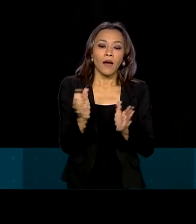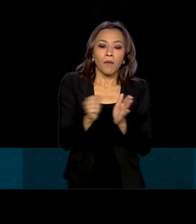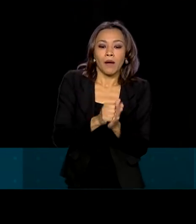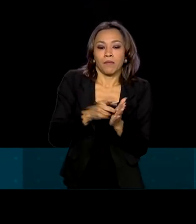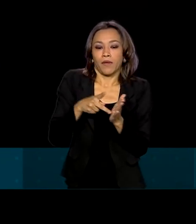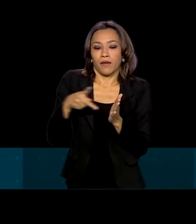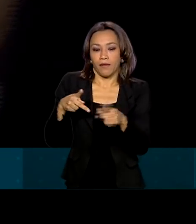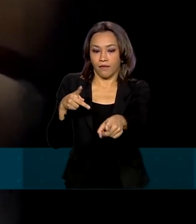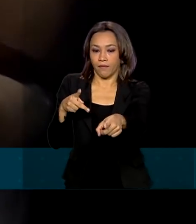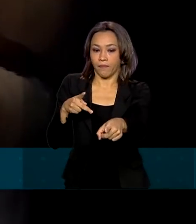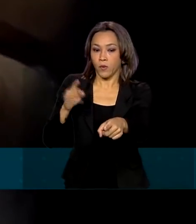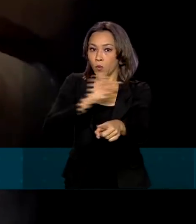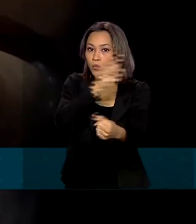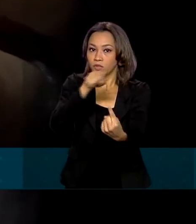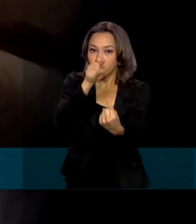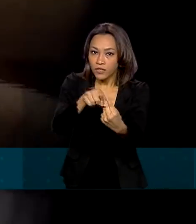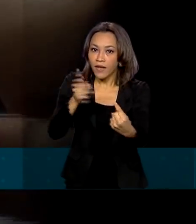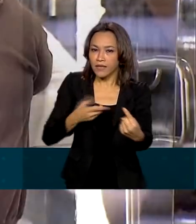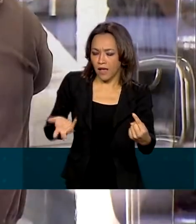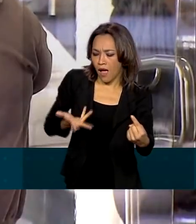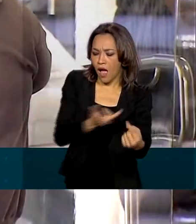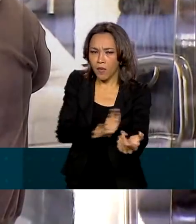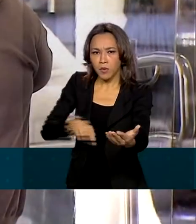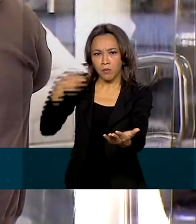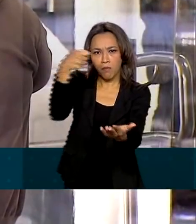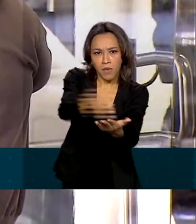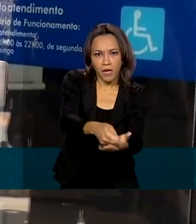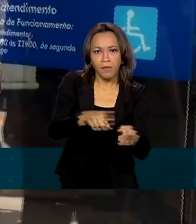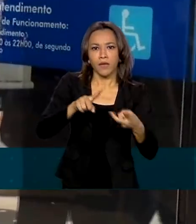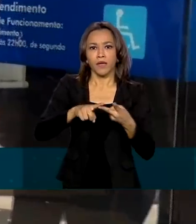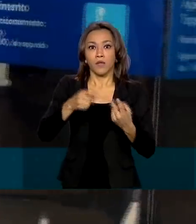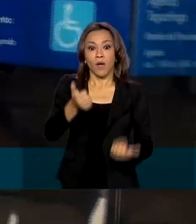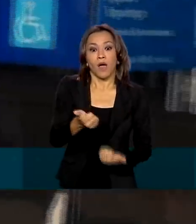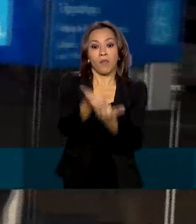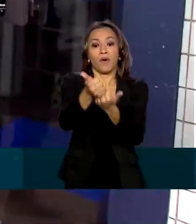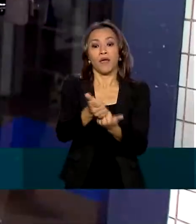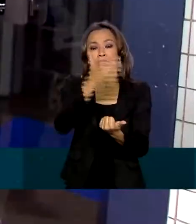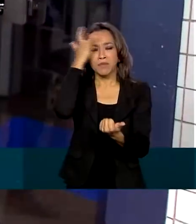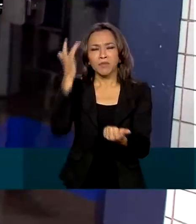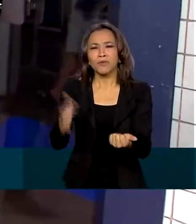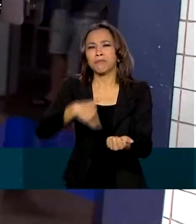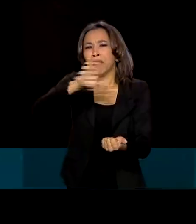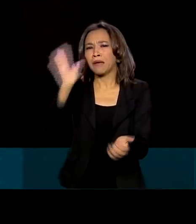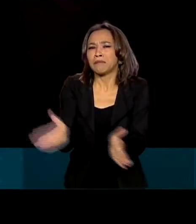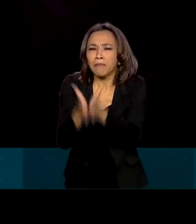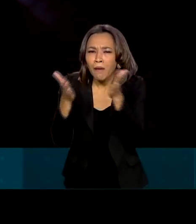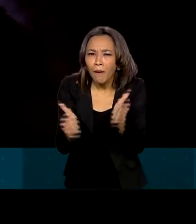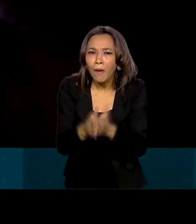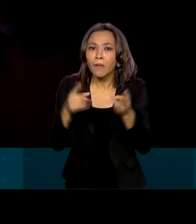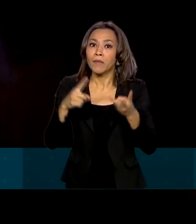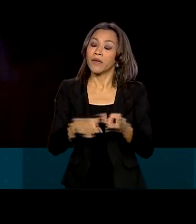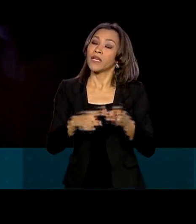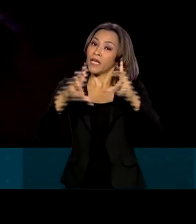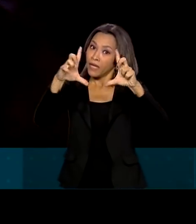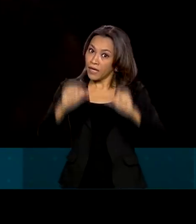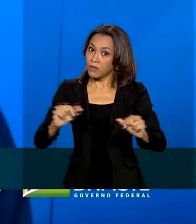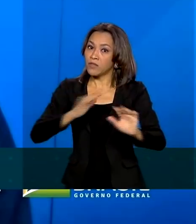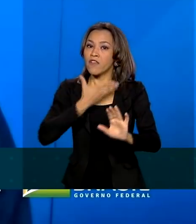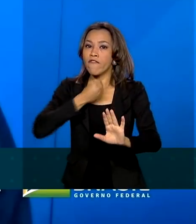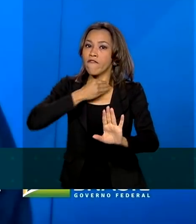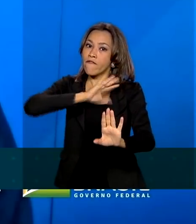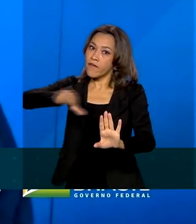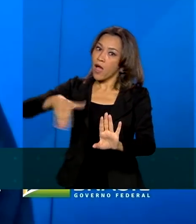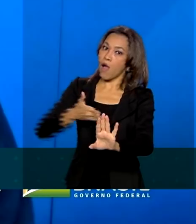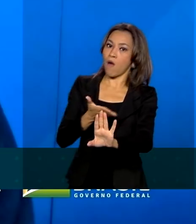A ideia é agilizar pagamentos, auxiliar os mais carentes e reduzir fraudes e custos.